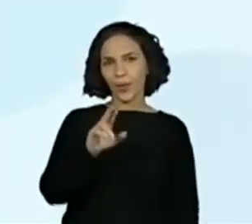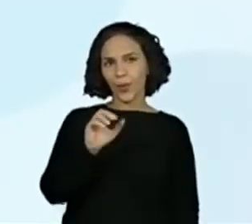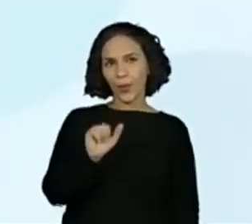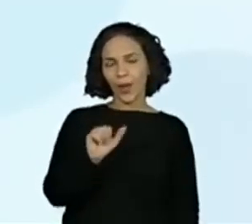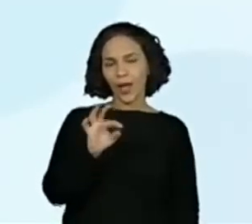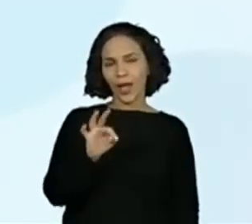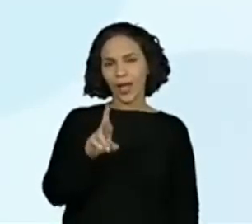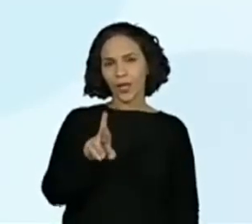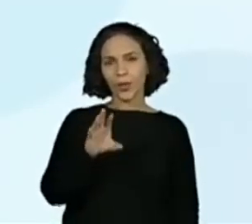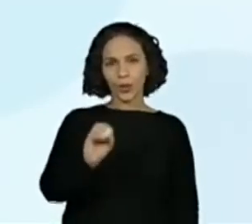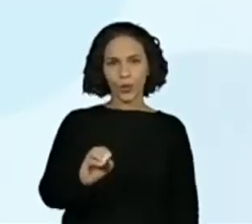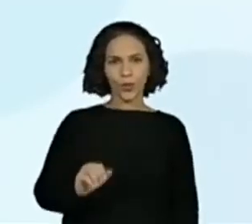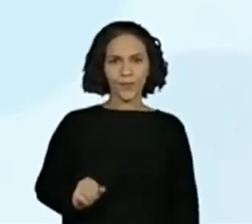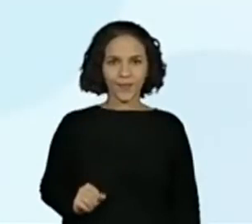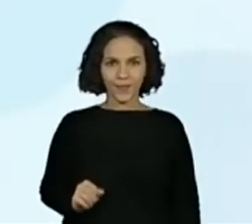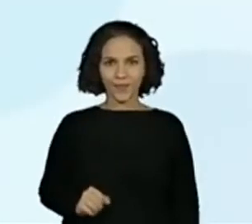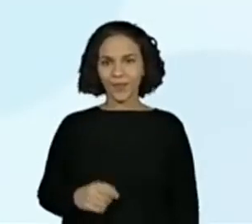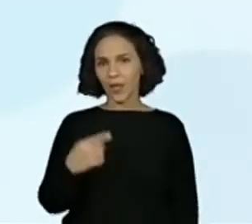E 4.